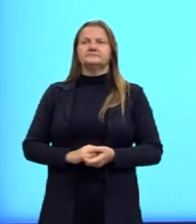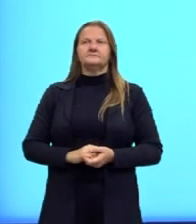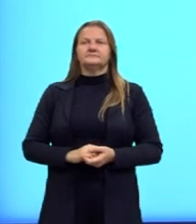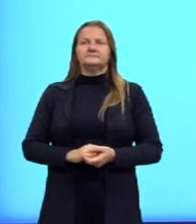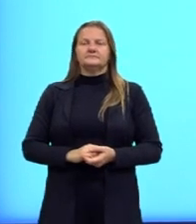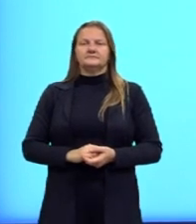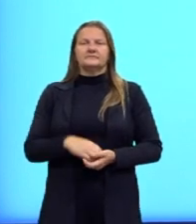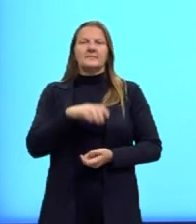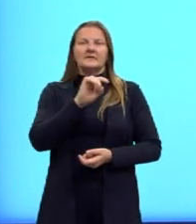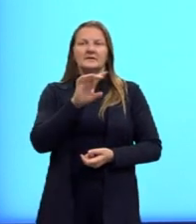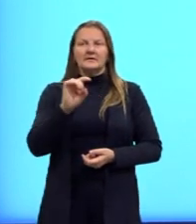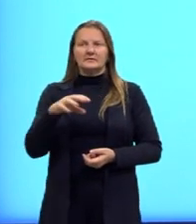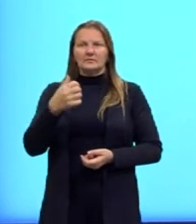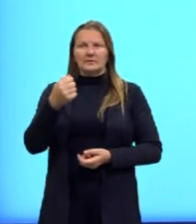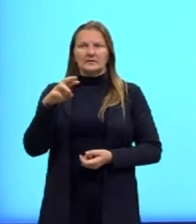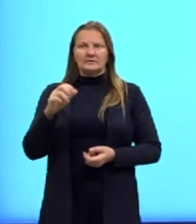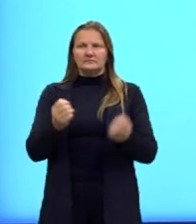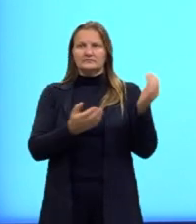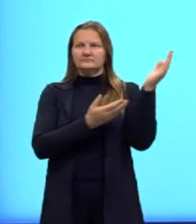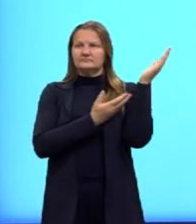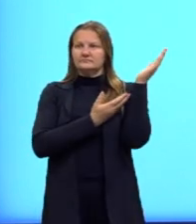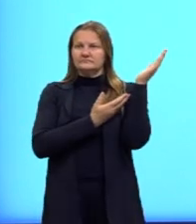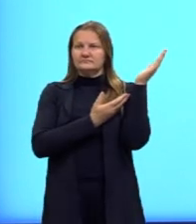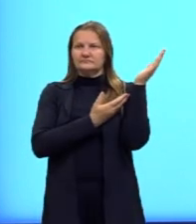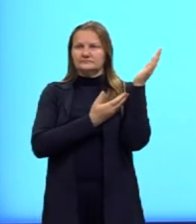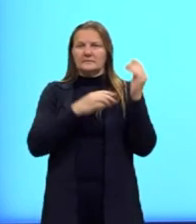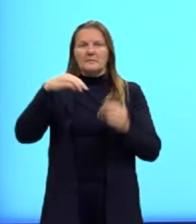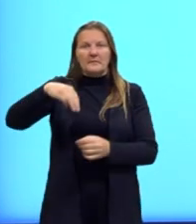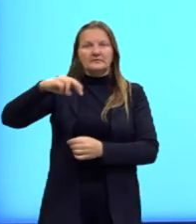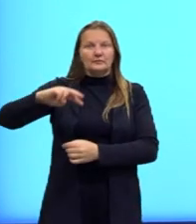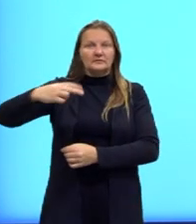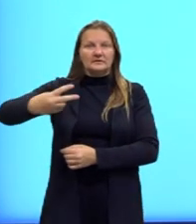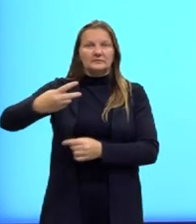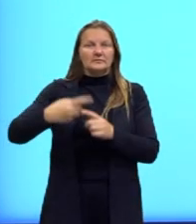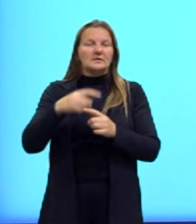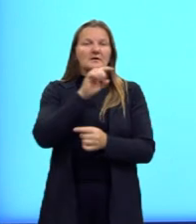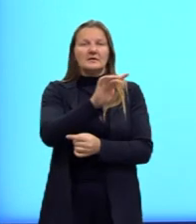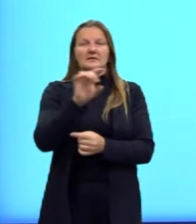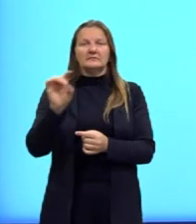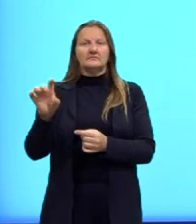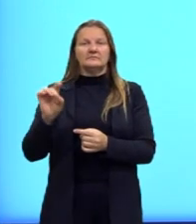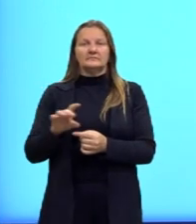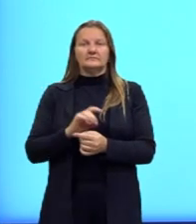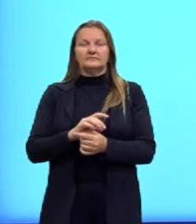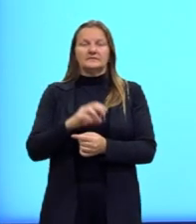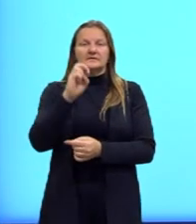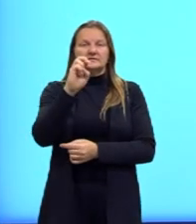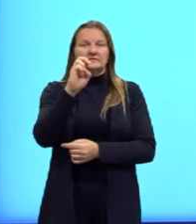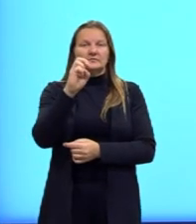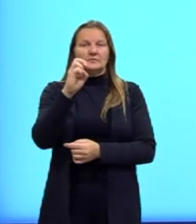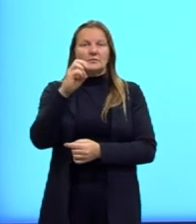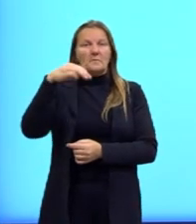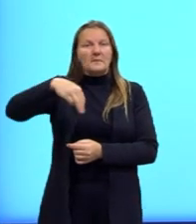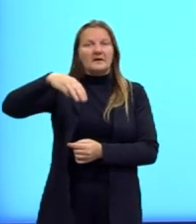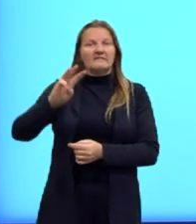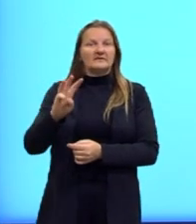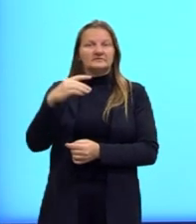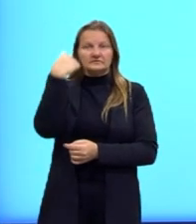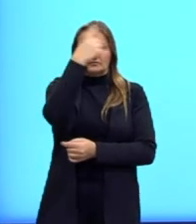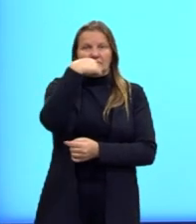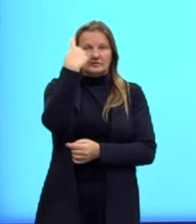de cada um deles, que seria, então, metro quadrado, sendo cada um, então, gerado ali 5 megawatts hora,